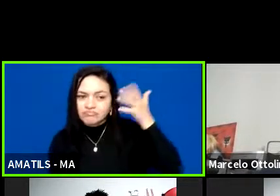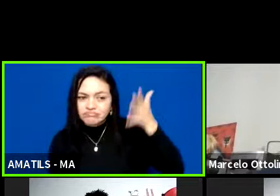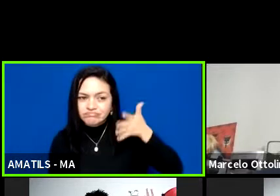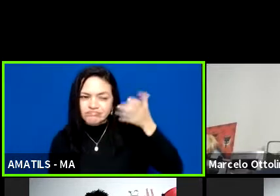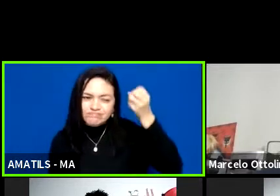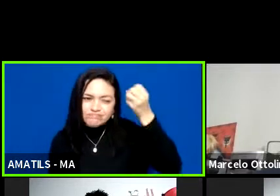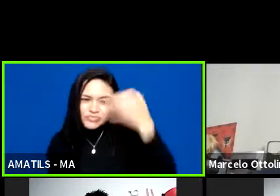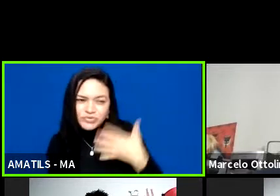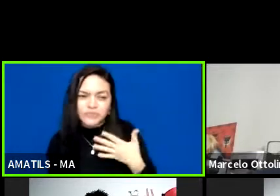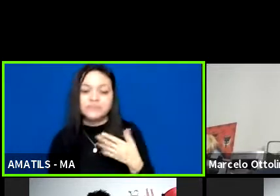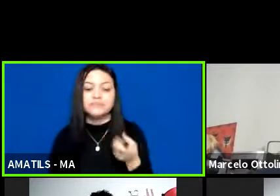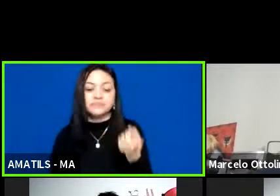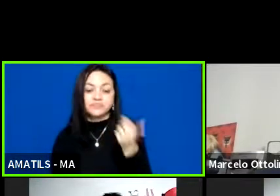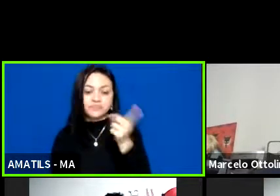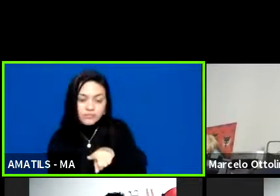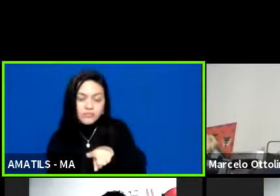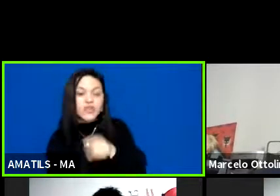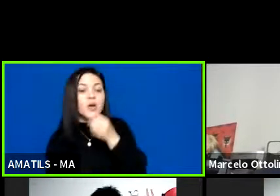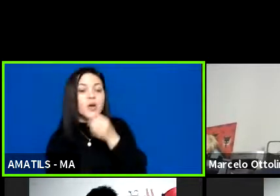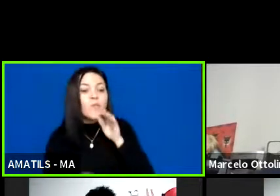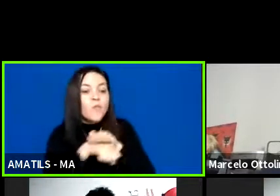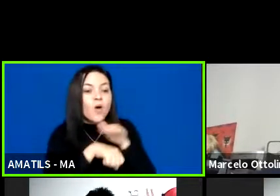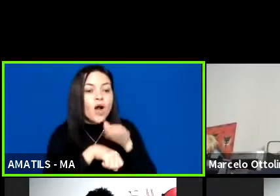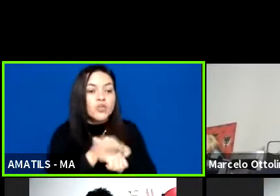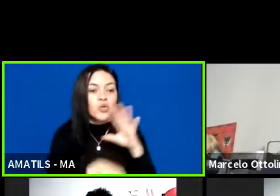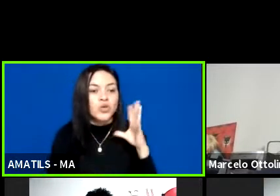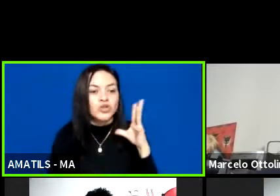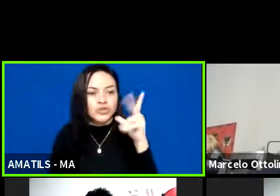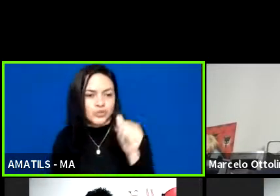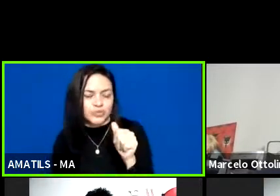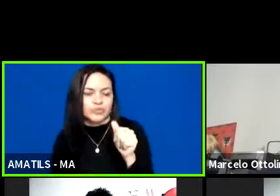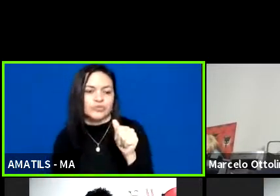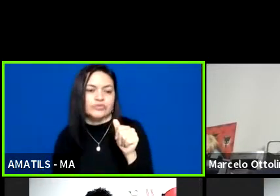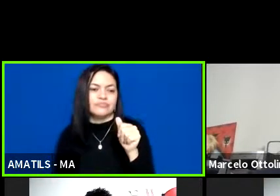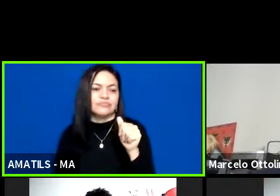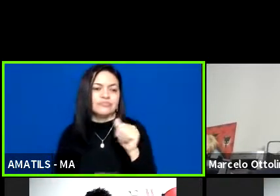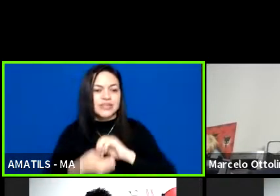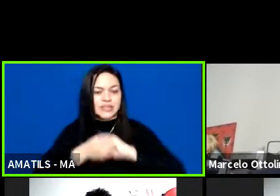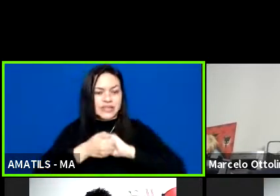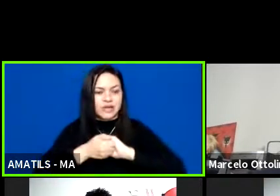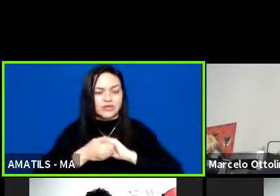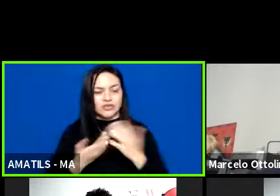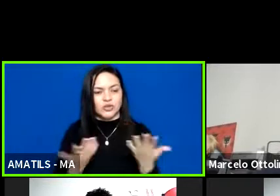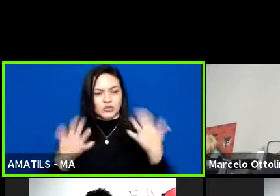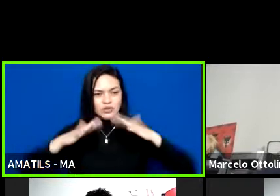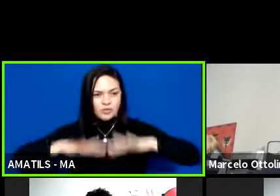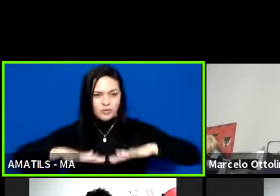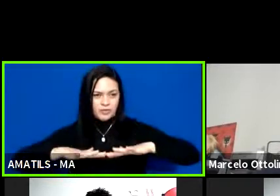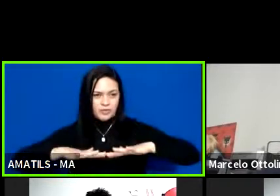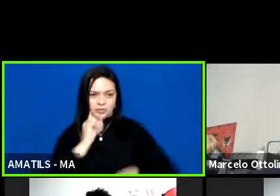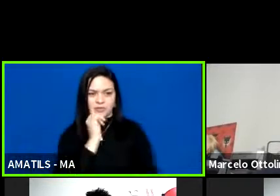Boa noite a todos e todas. Saudações, inclusive. Eu sou o João Batista,